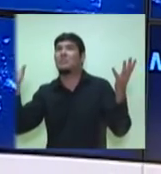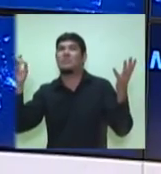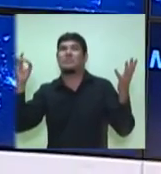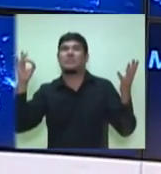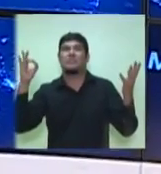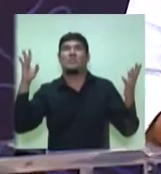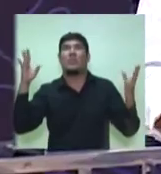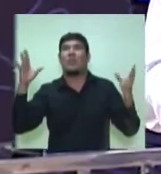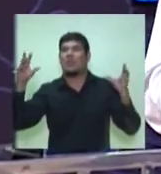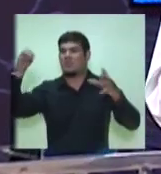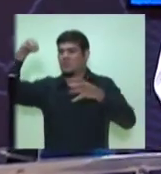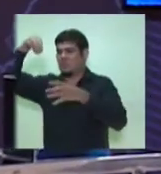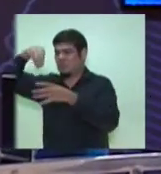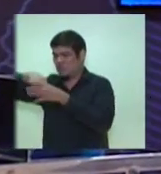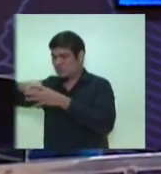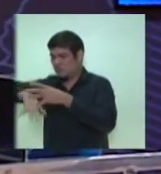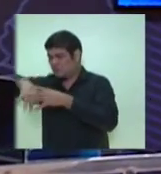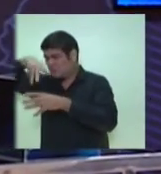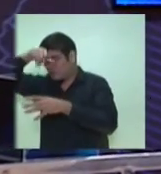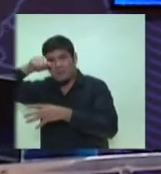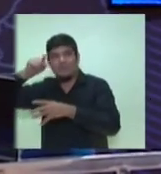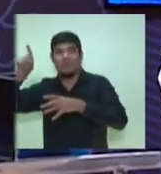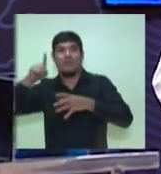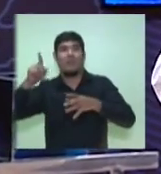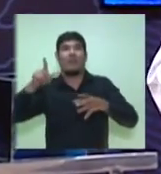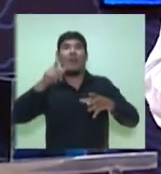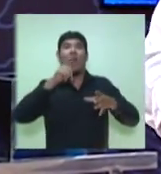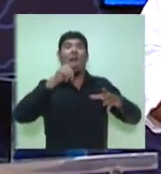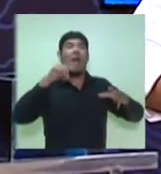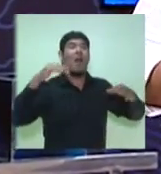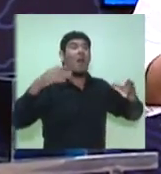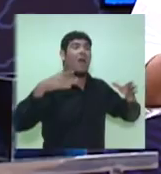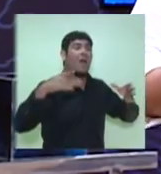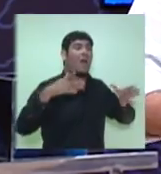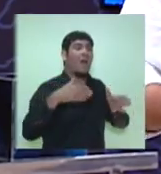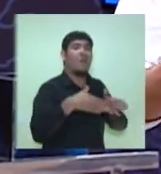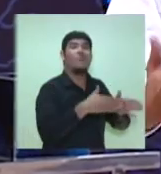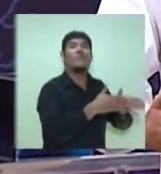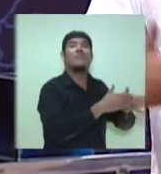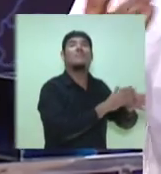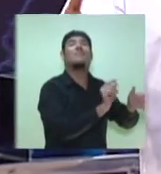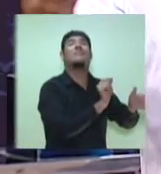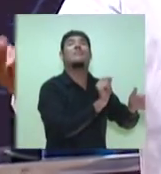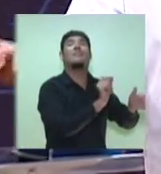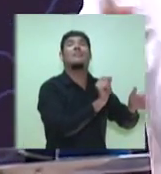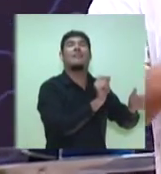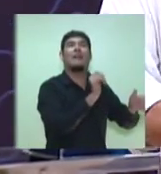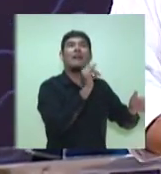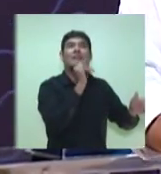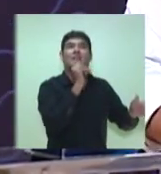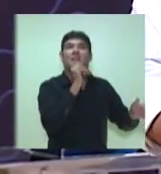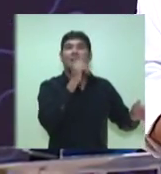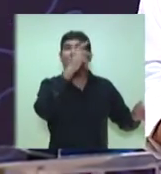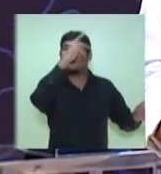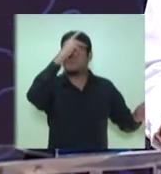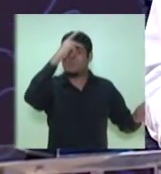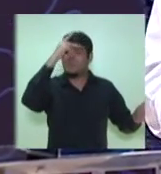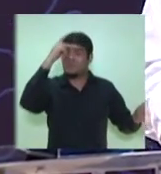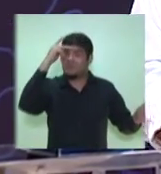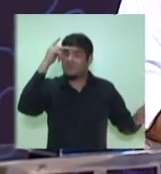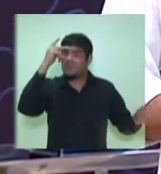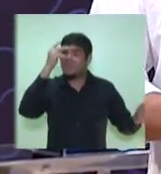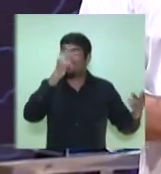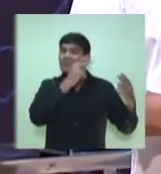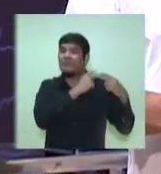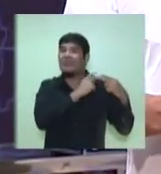perímetro urbano. E os recursos hídricos são aqueles que pagam as contas mais altas na cidade de Manaus.